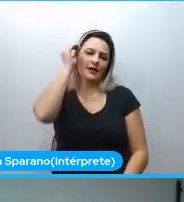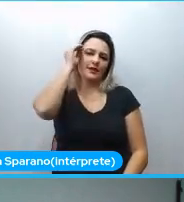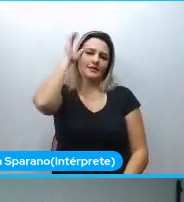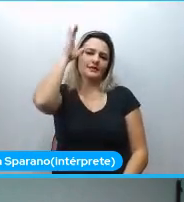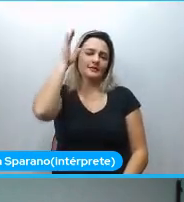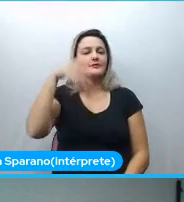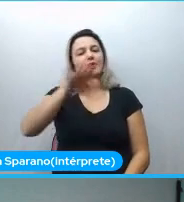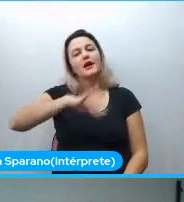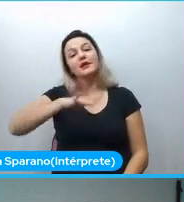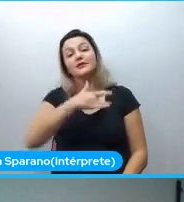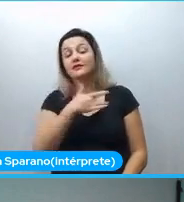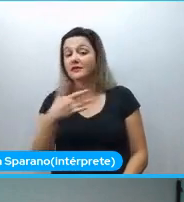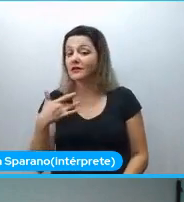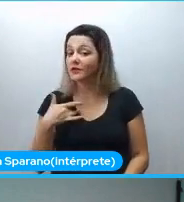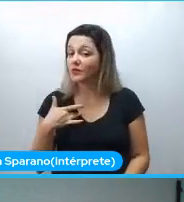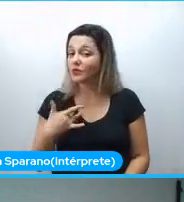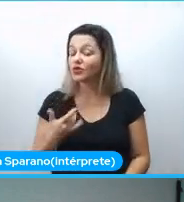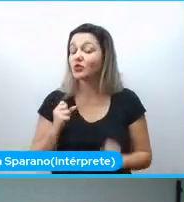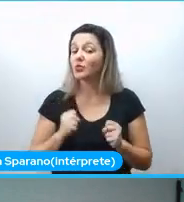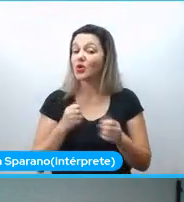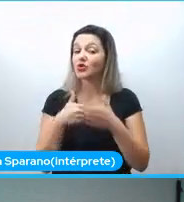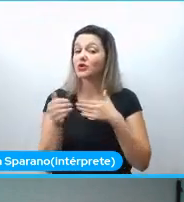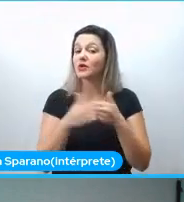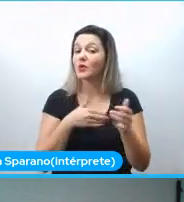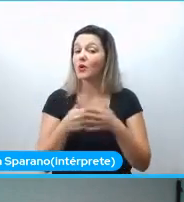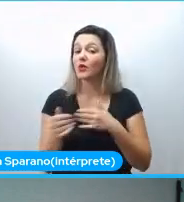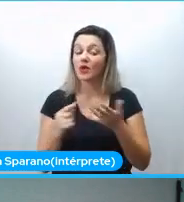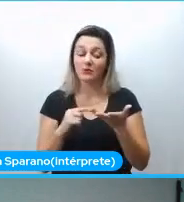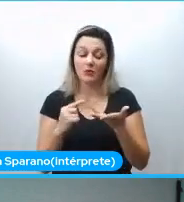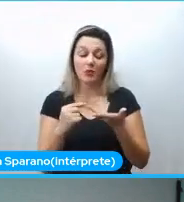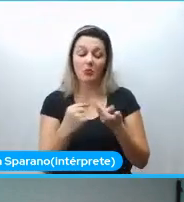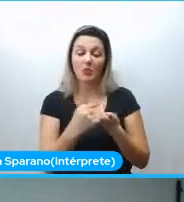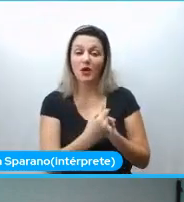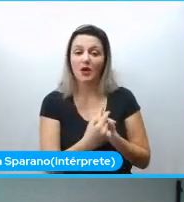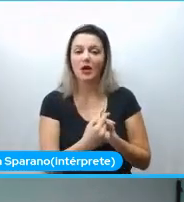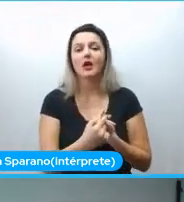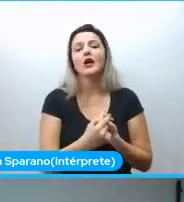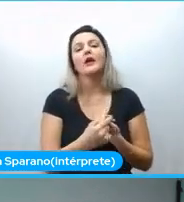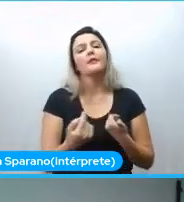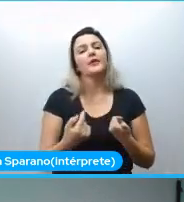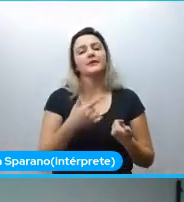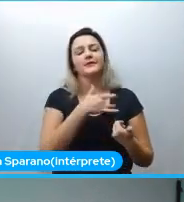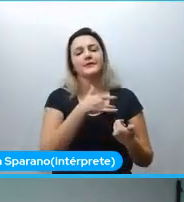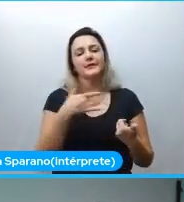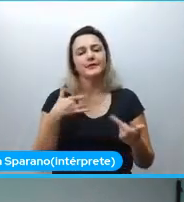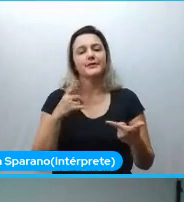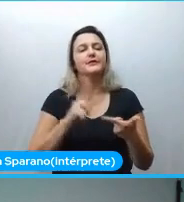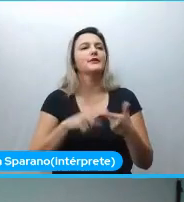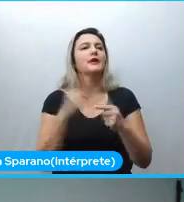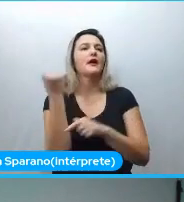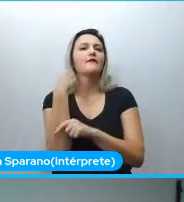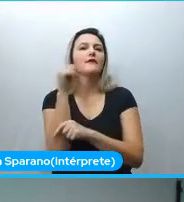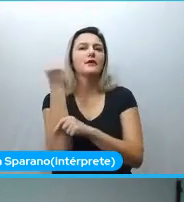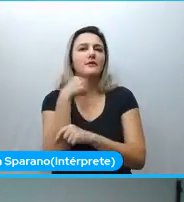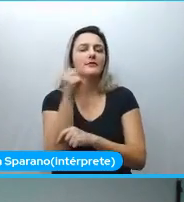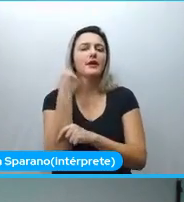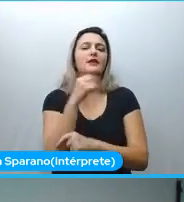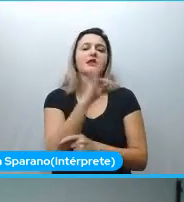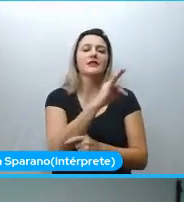a saúde pode ser qualquer uma dessas. Medicina, enfermagem, fisioterapia, terapia ocupacional.